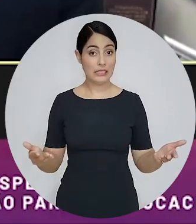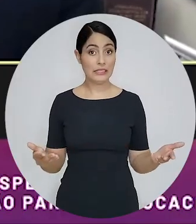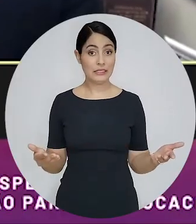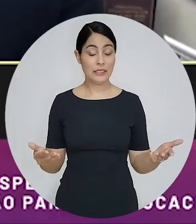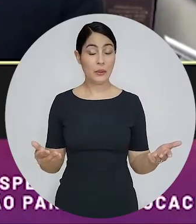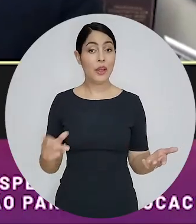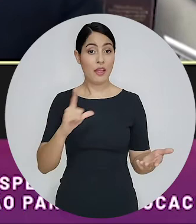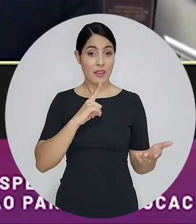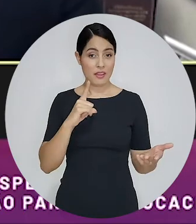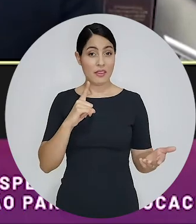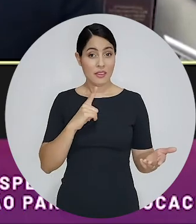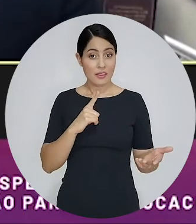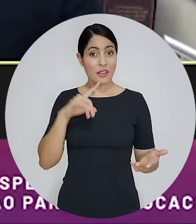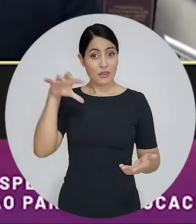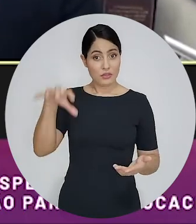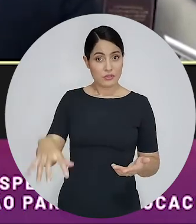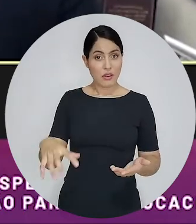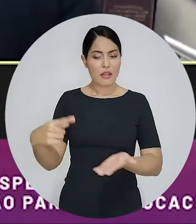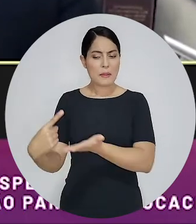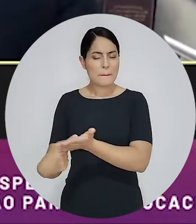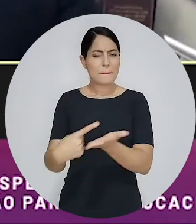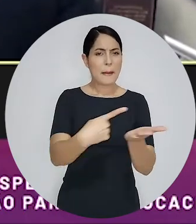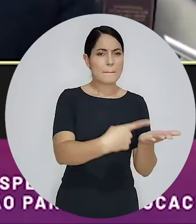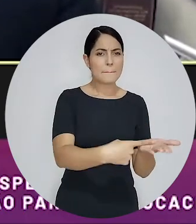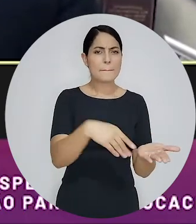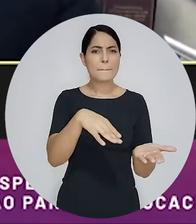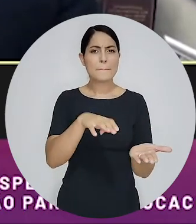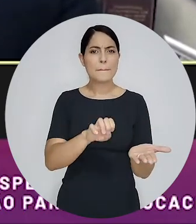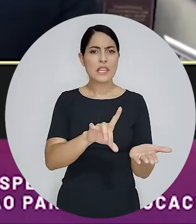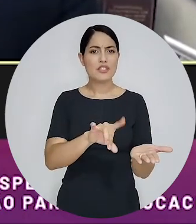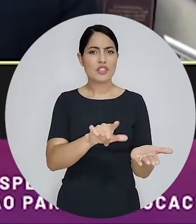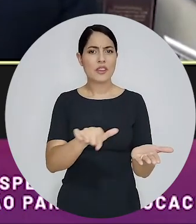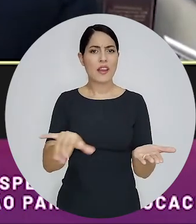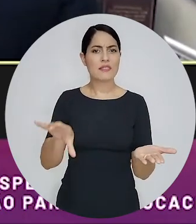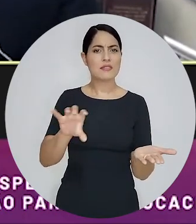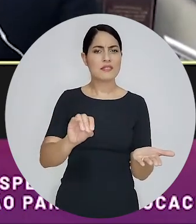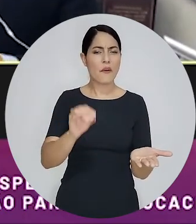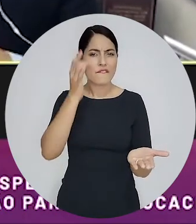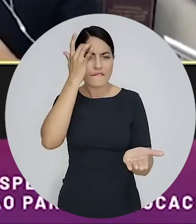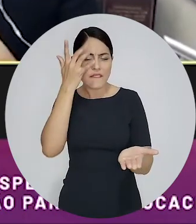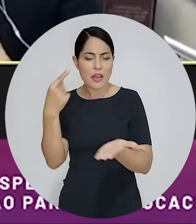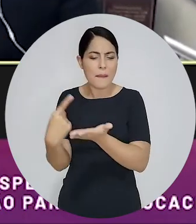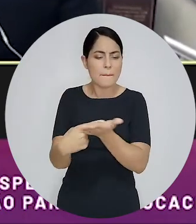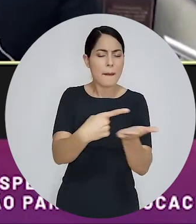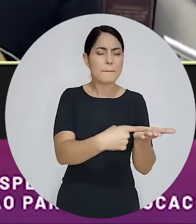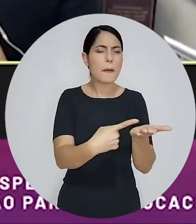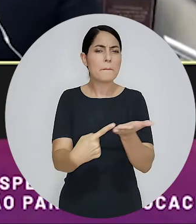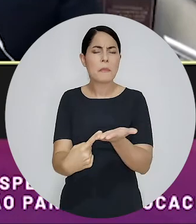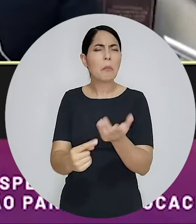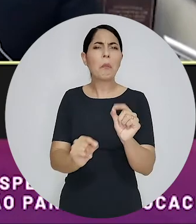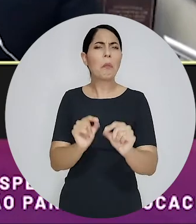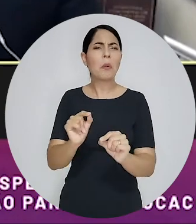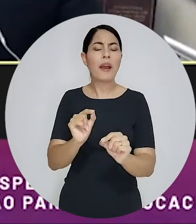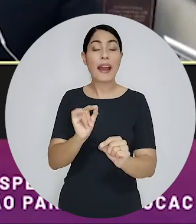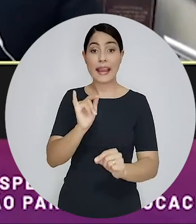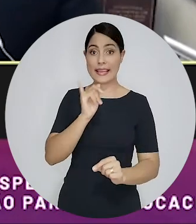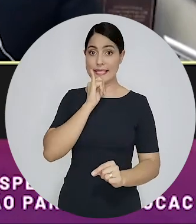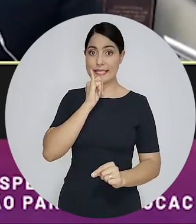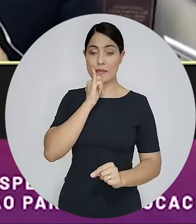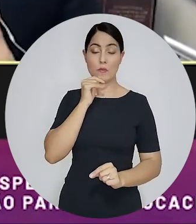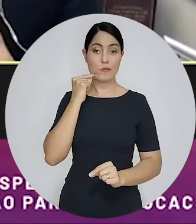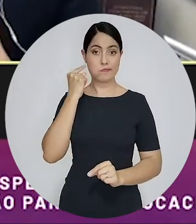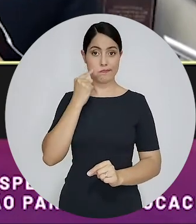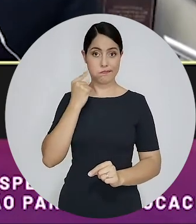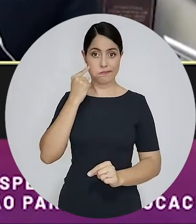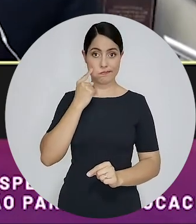mediação facilitativa ou facilitadora que é onde as partes dos advogados tem